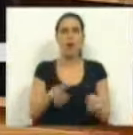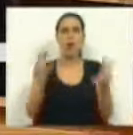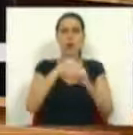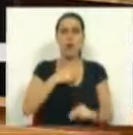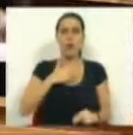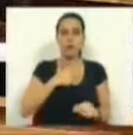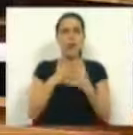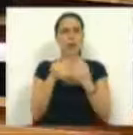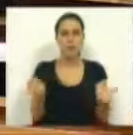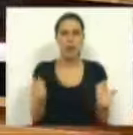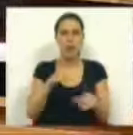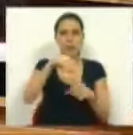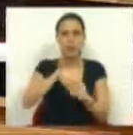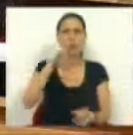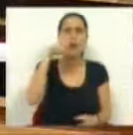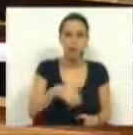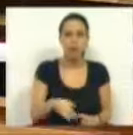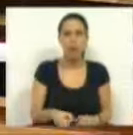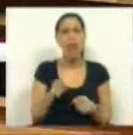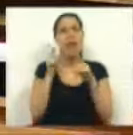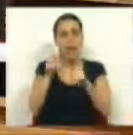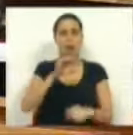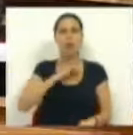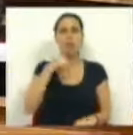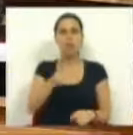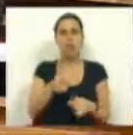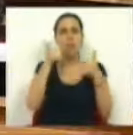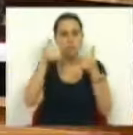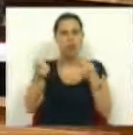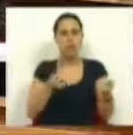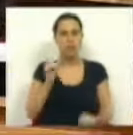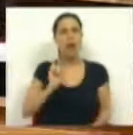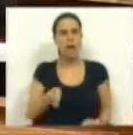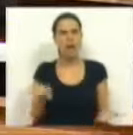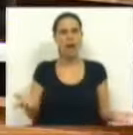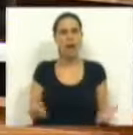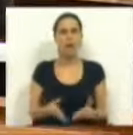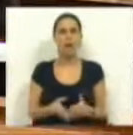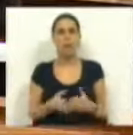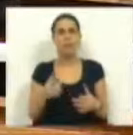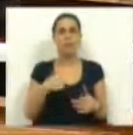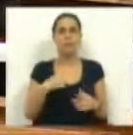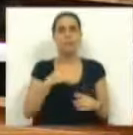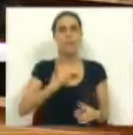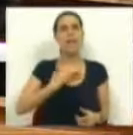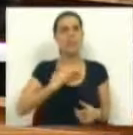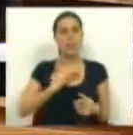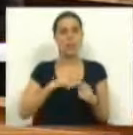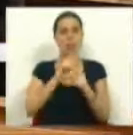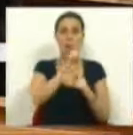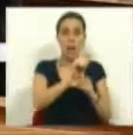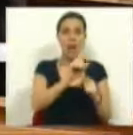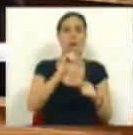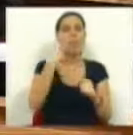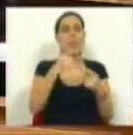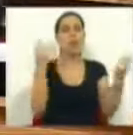pública ou privada com a nova empresa de meios dentro da RTP? É isto que os senhores chamam boa gestão? É isto?